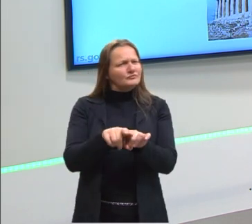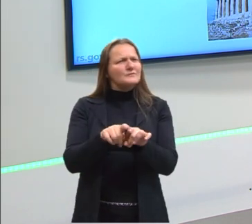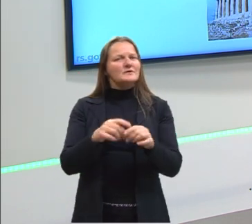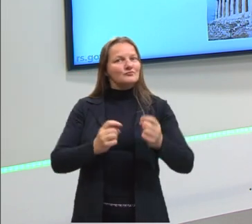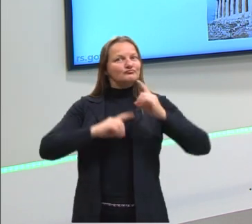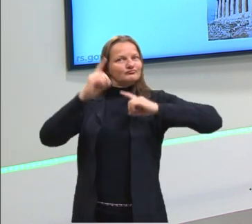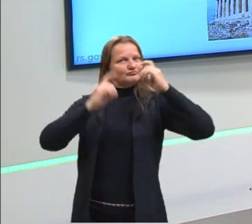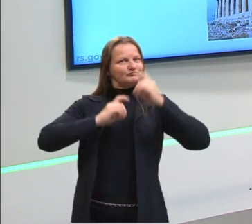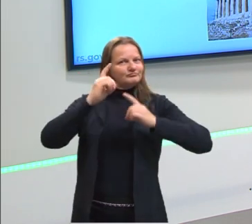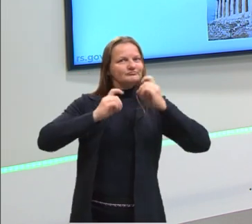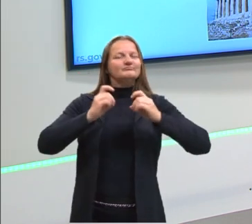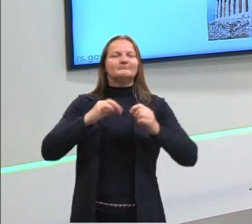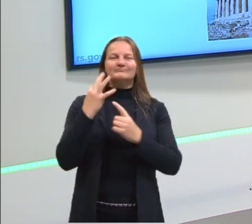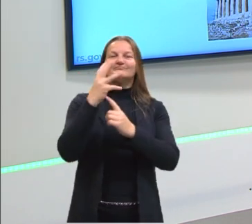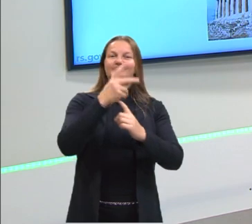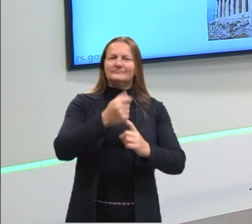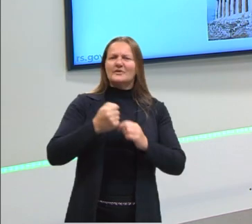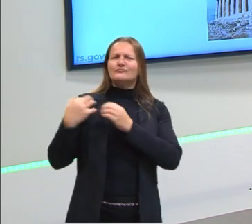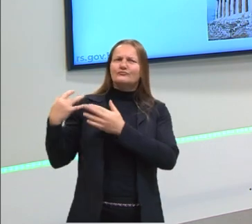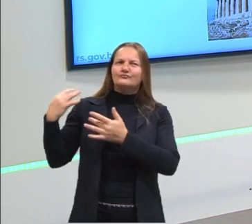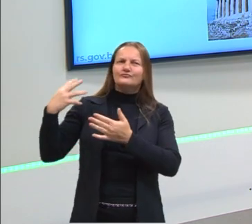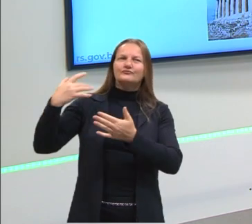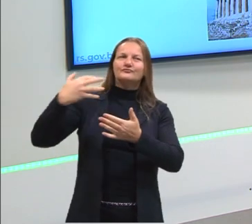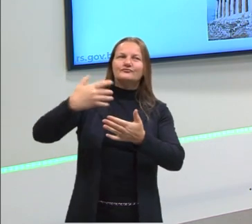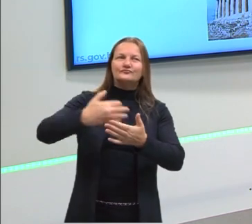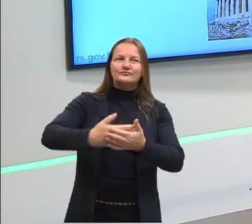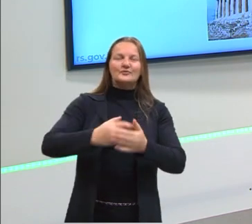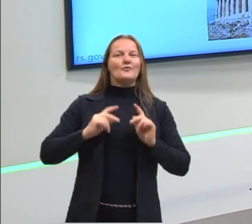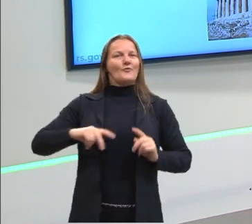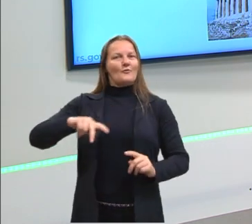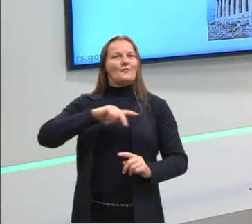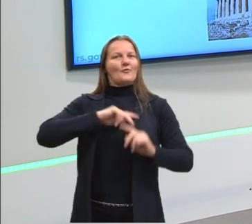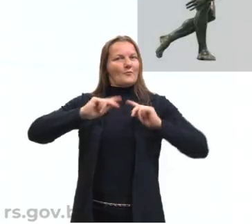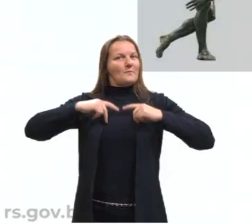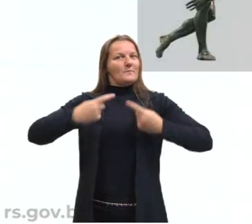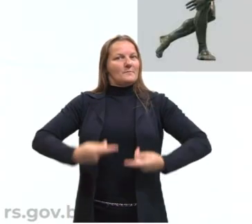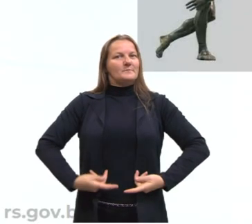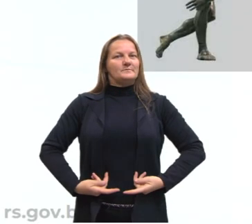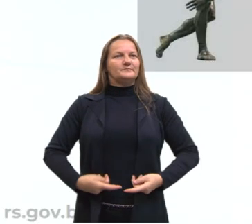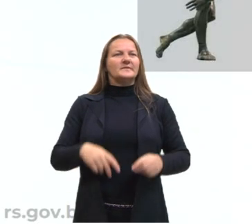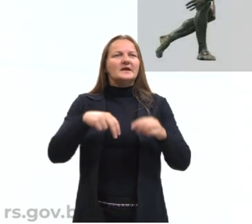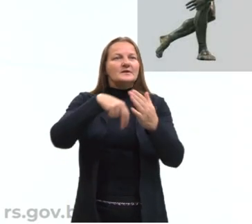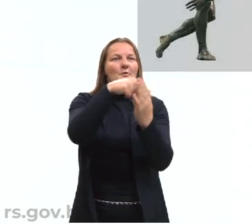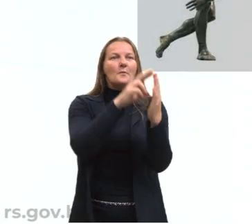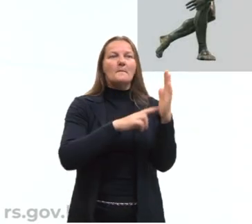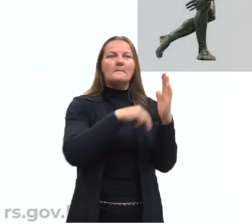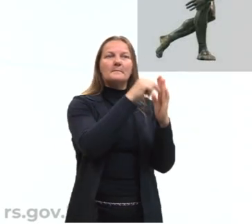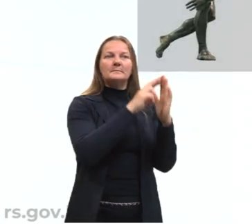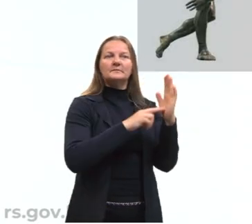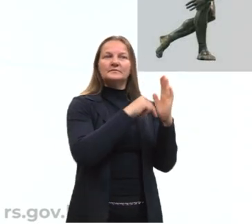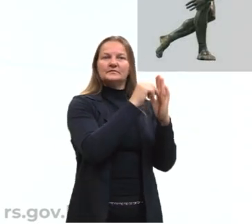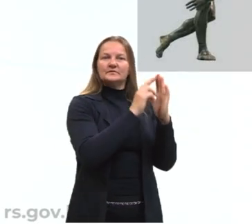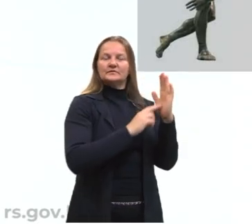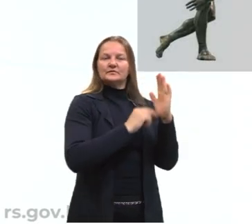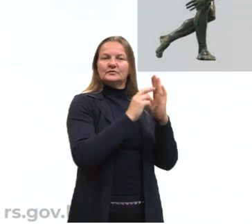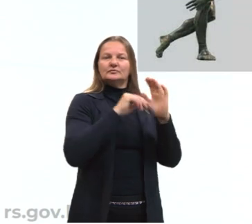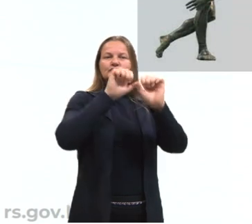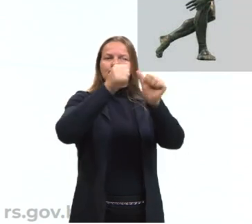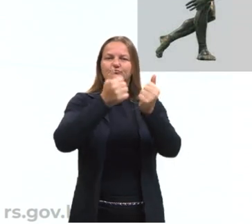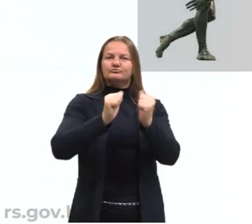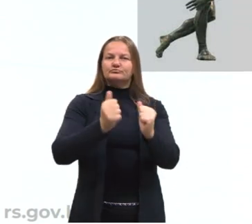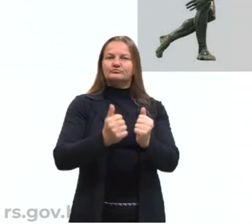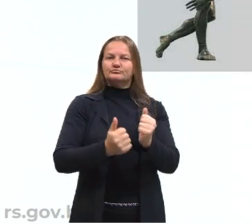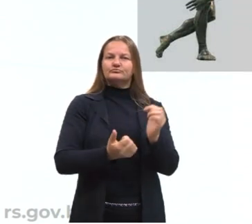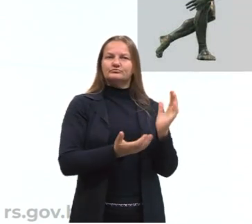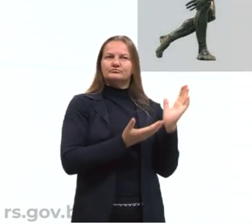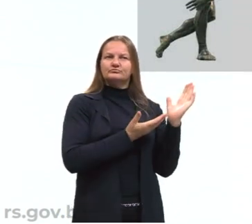expressões artísticas que acompanharam o desenvolvimento da humanidade. Por exemplo, aqui numa pintura de cerâmica, nós podemos perceber